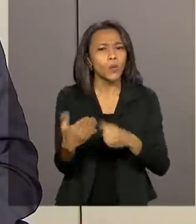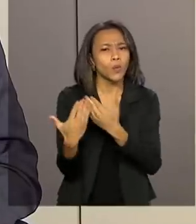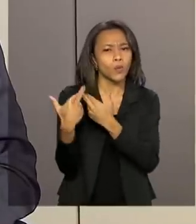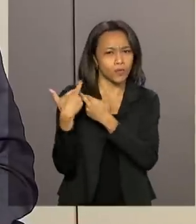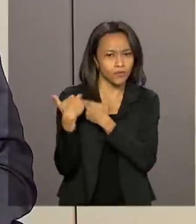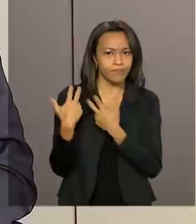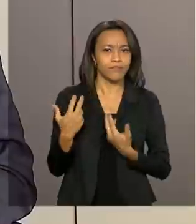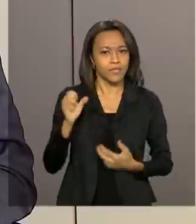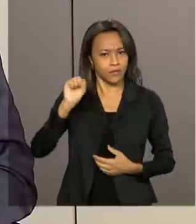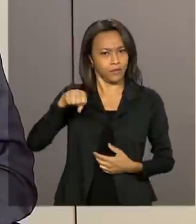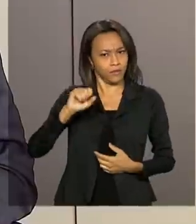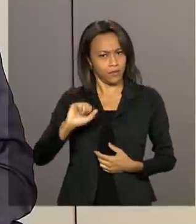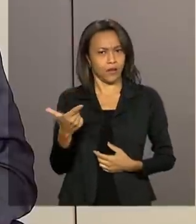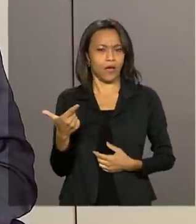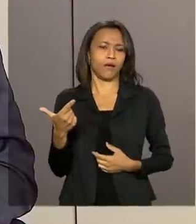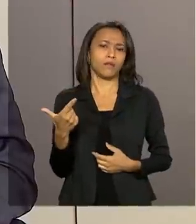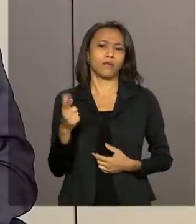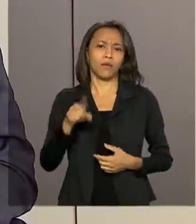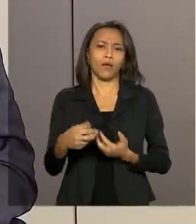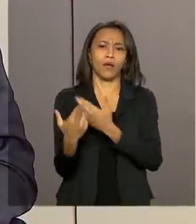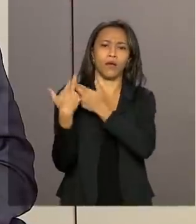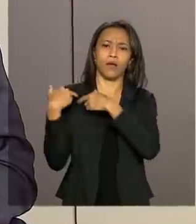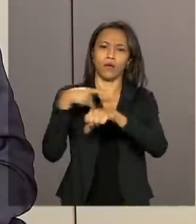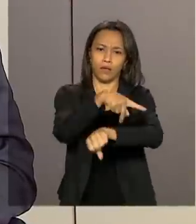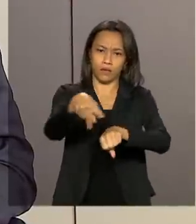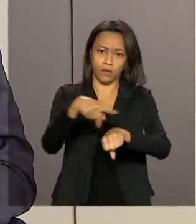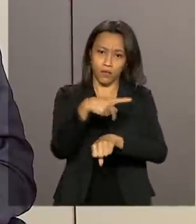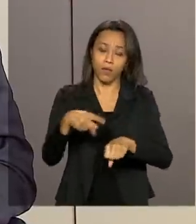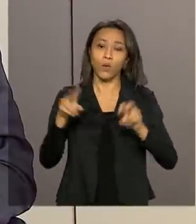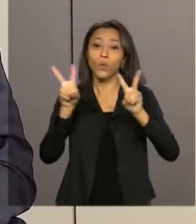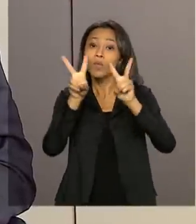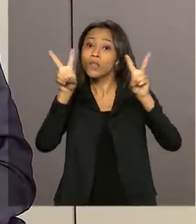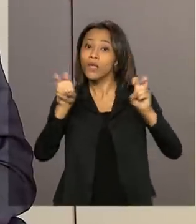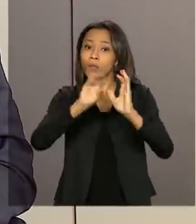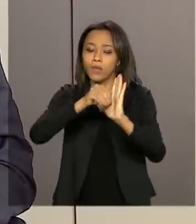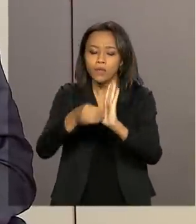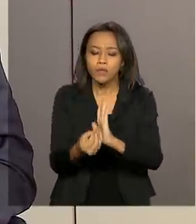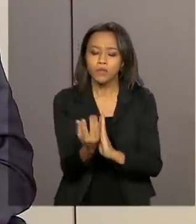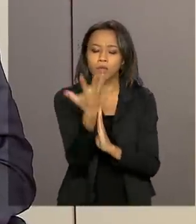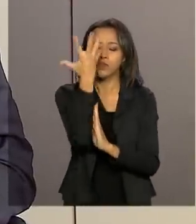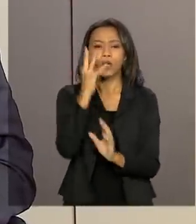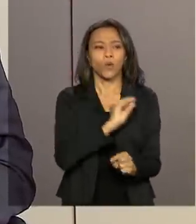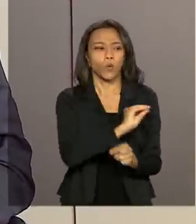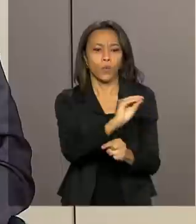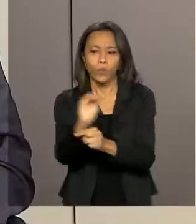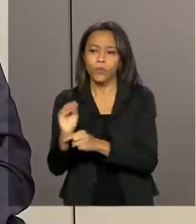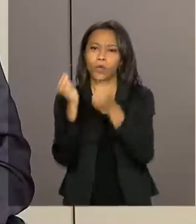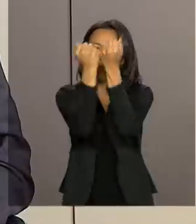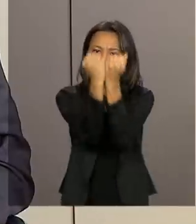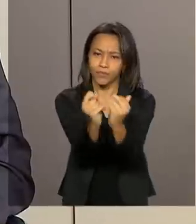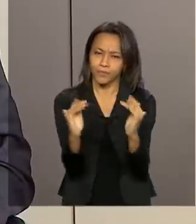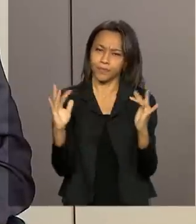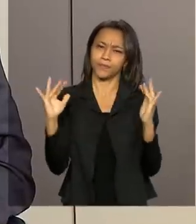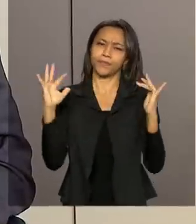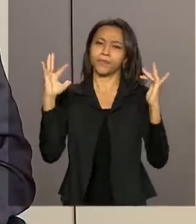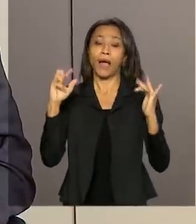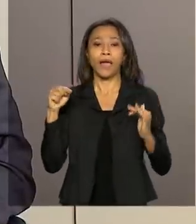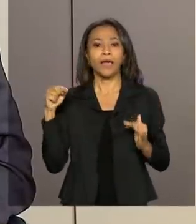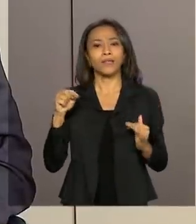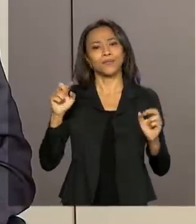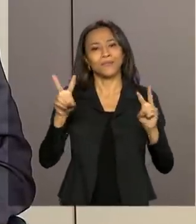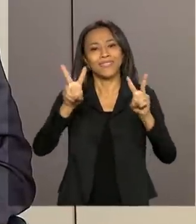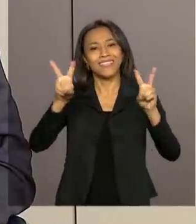É lógico que uma questão de Estado. O tema da sustentabilidade, da preservação do meio ambiente, é um tema